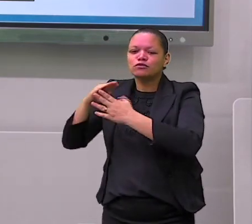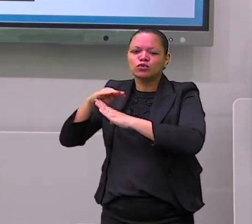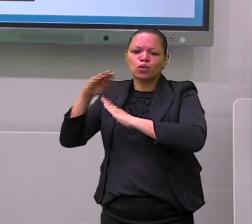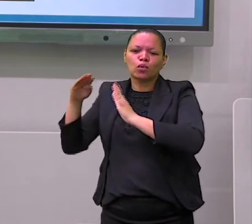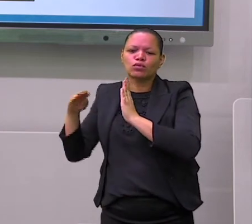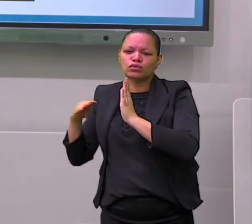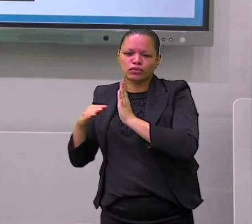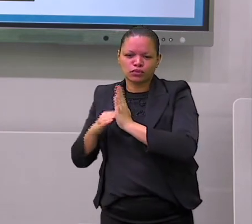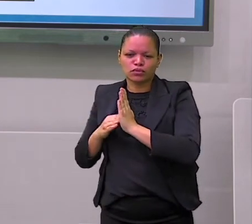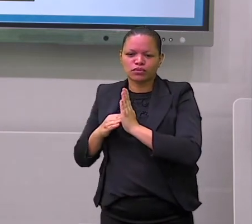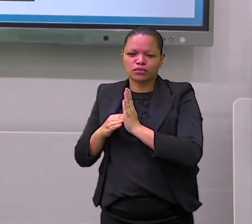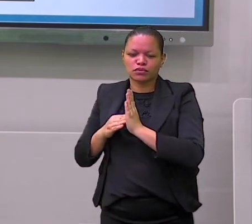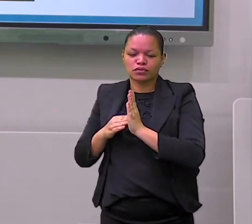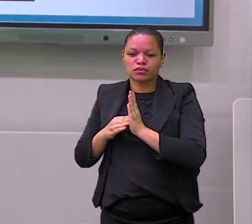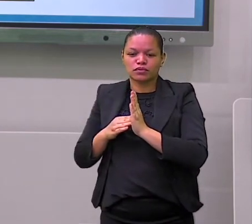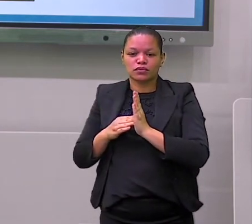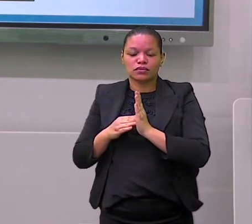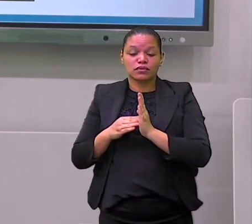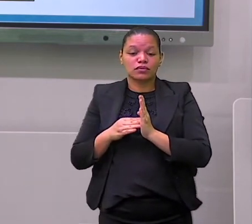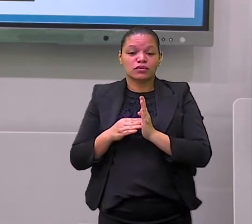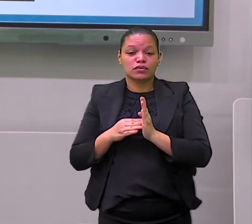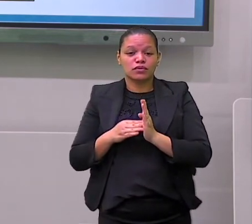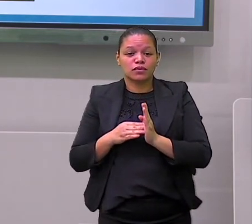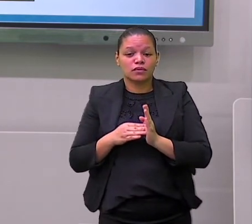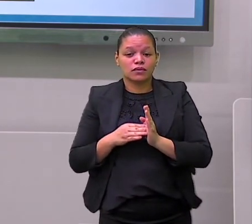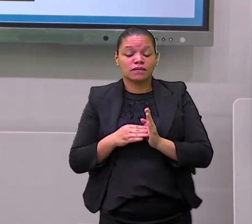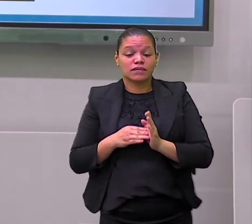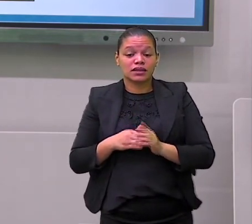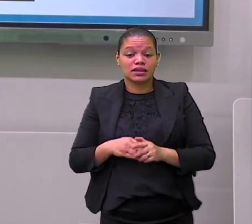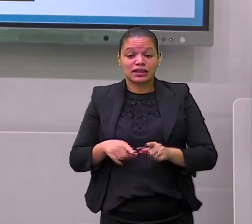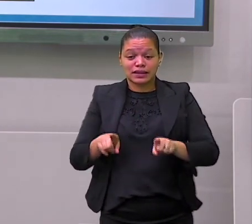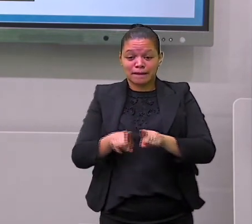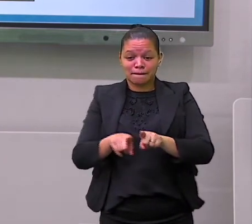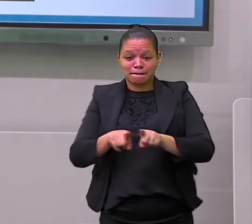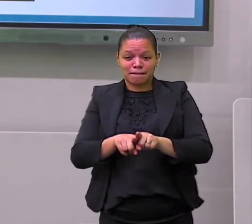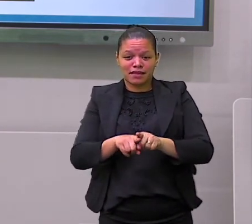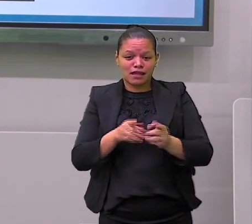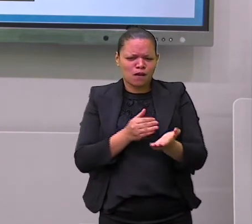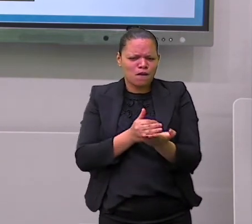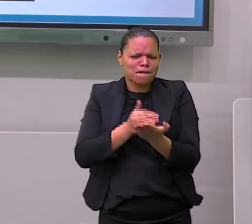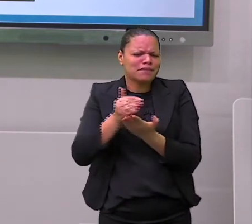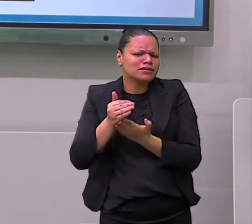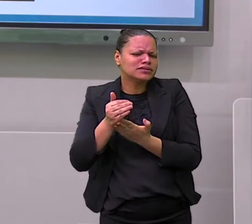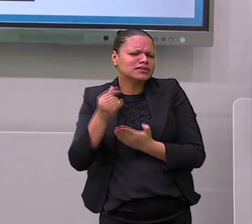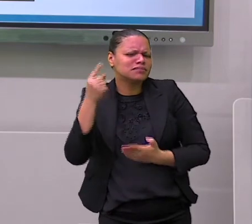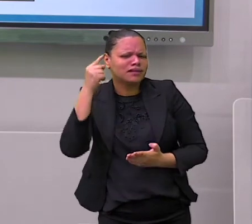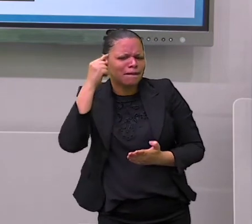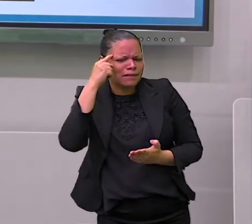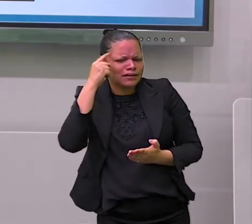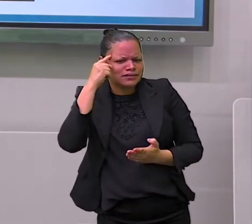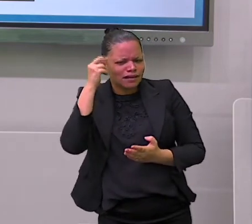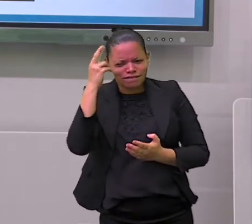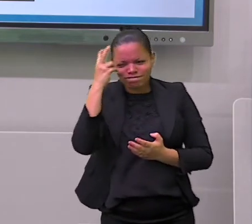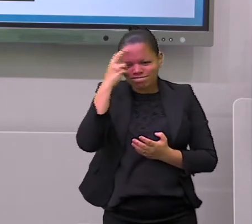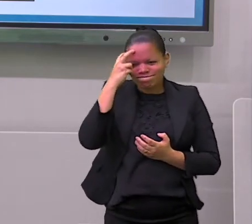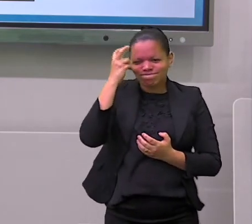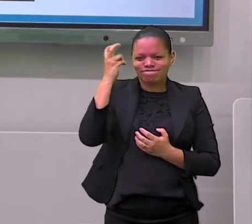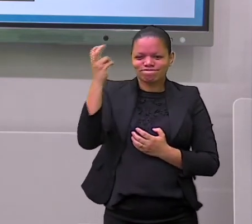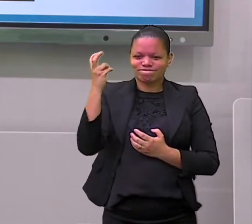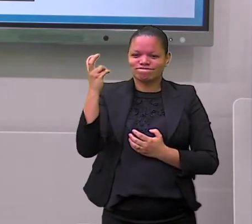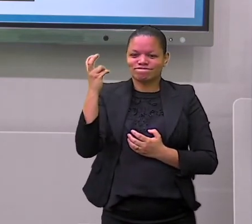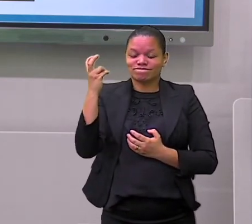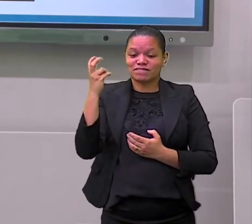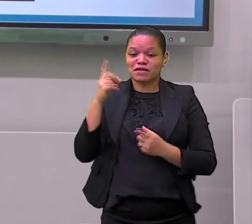redor. Isso produz raciocínio e inteligência. Não é isso mesmo? Já os macacos, eles têm a